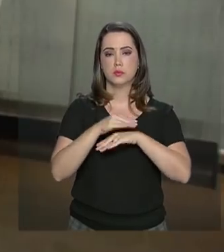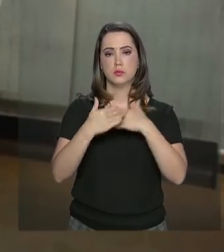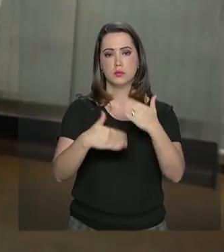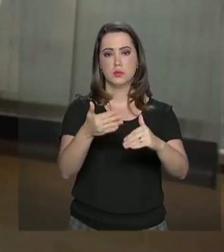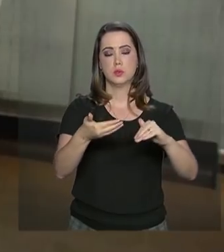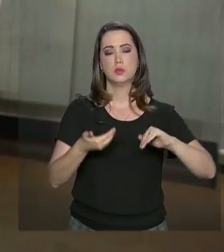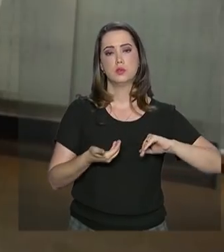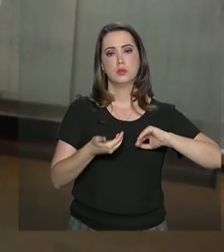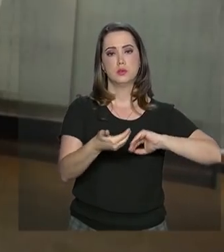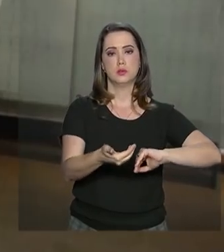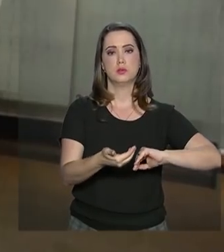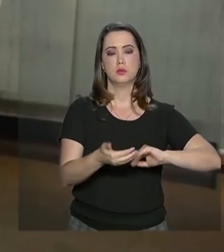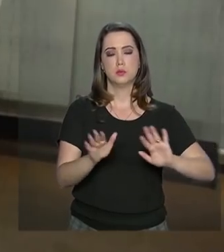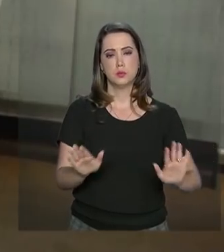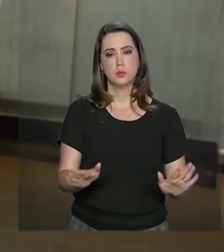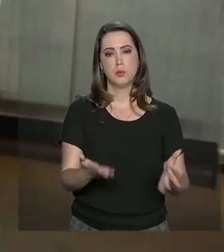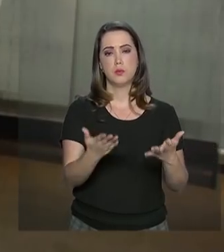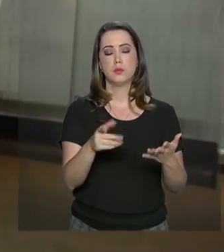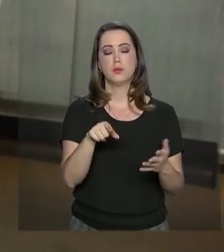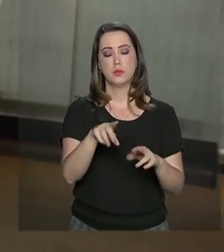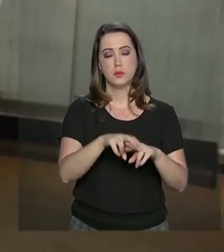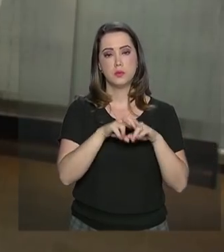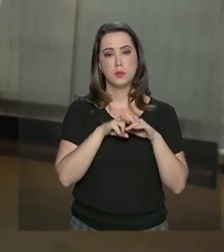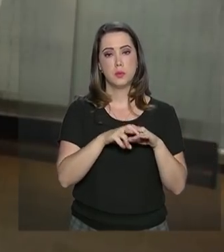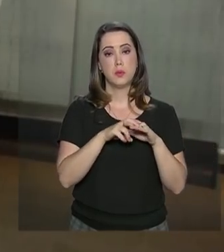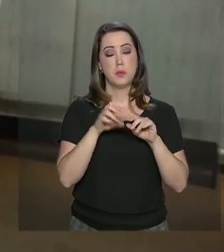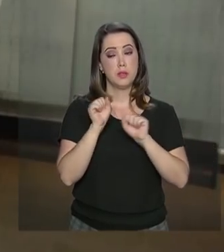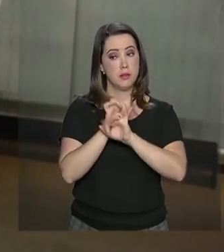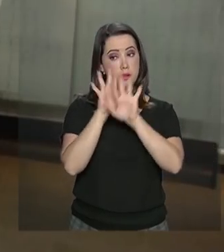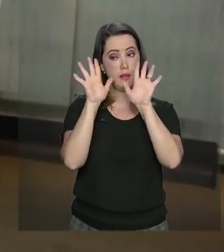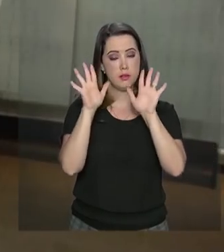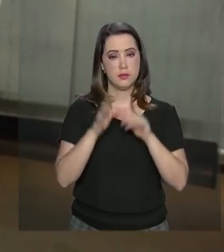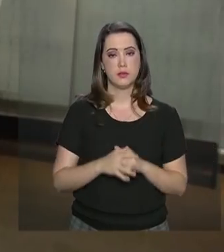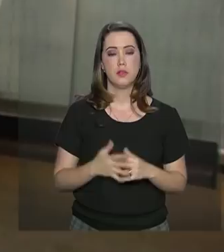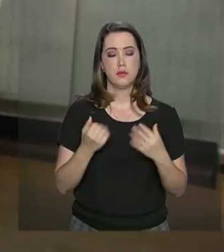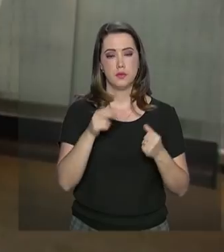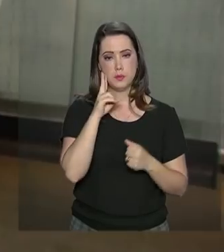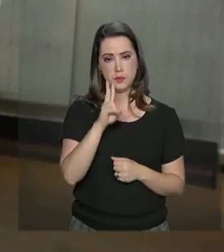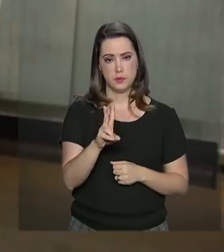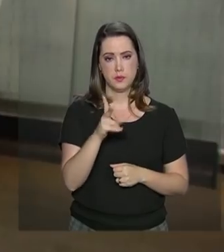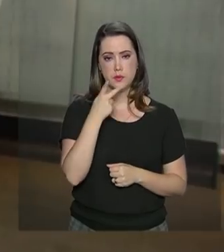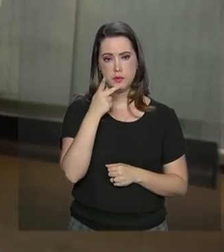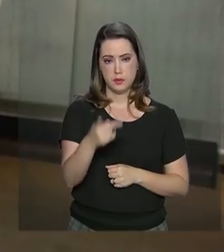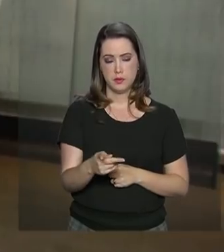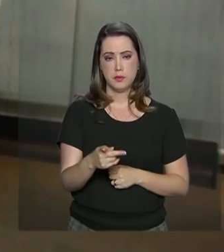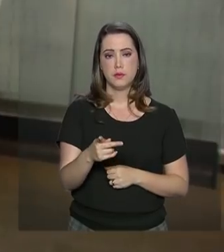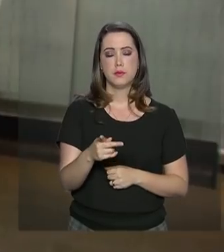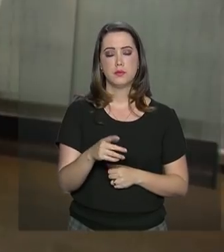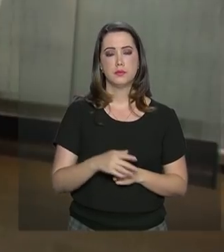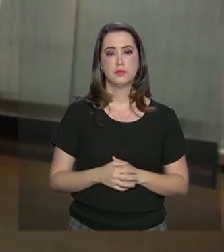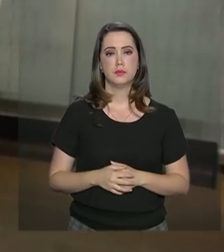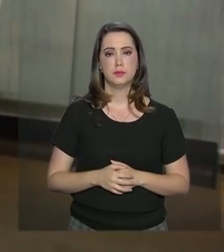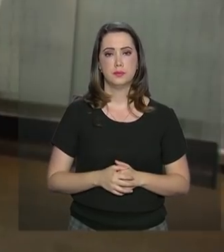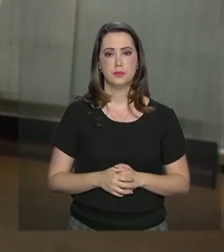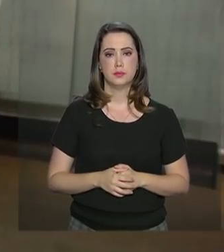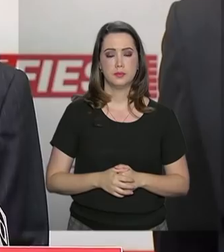Congresso Nacional, movido pelo princípio da clareza. Vamos ver o que disse Hamilton Mourão.